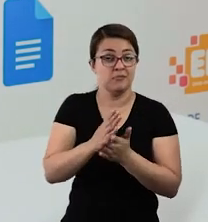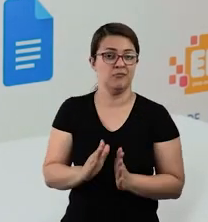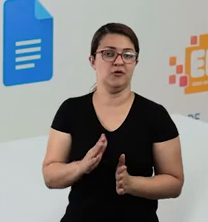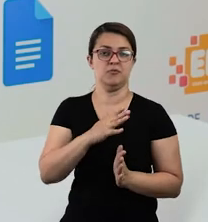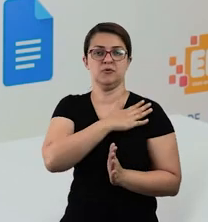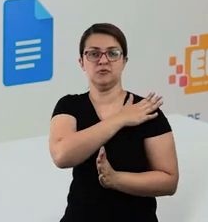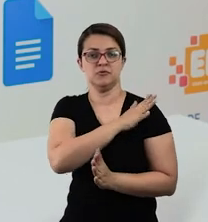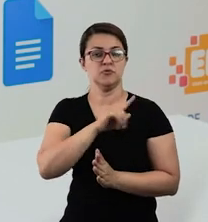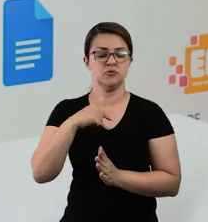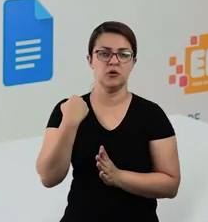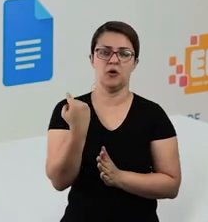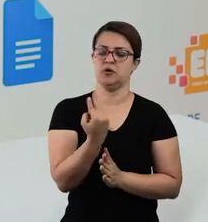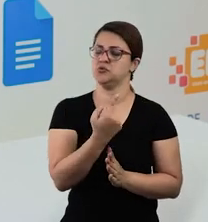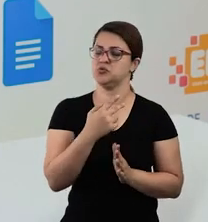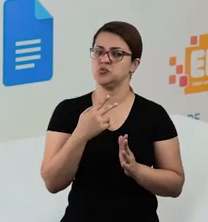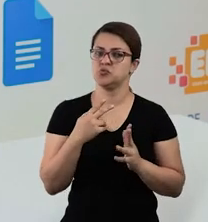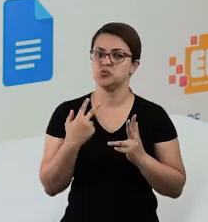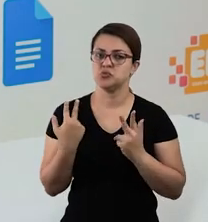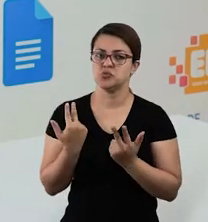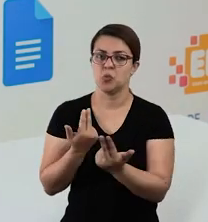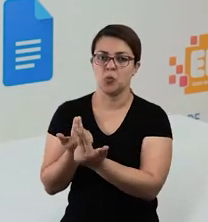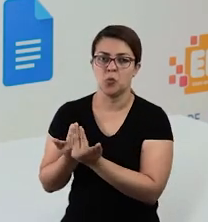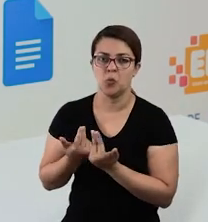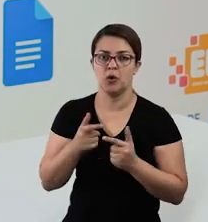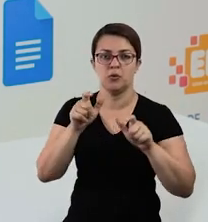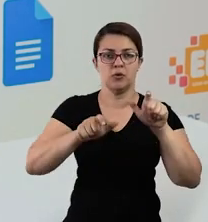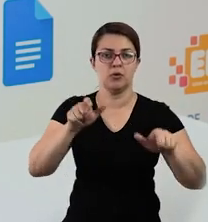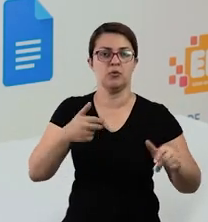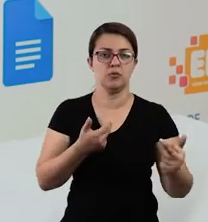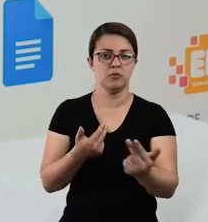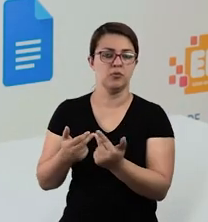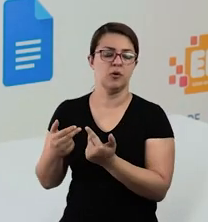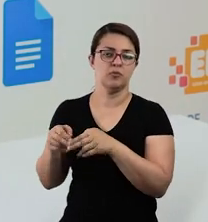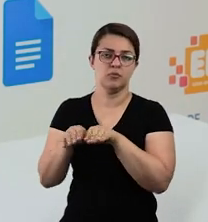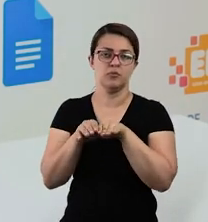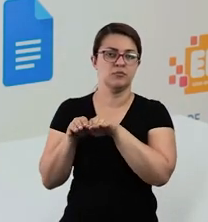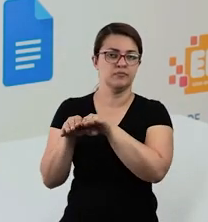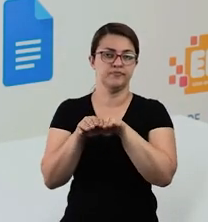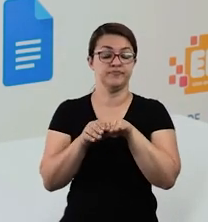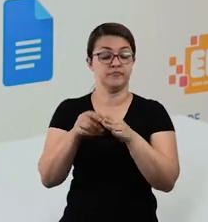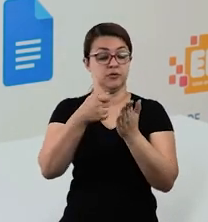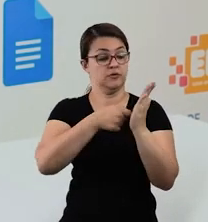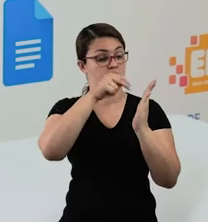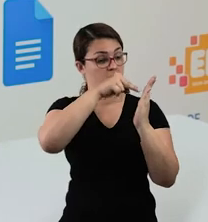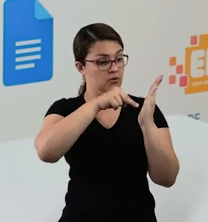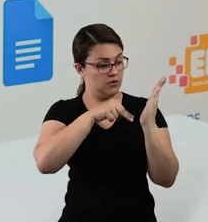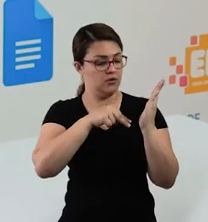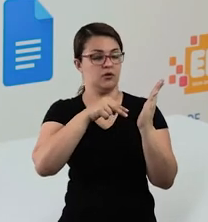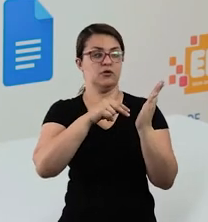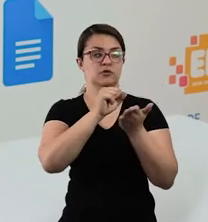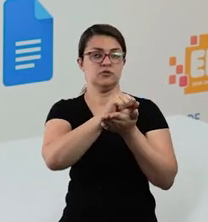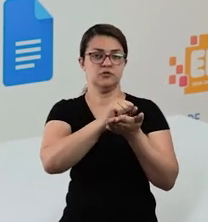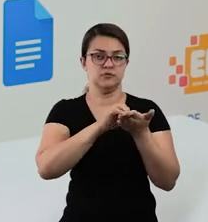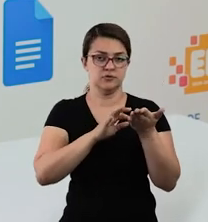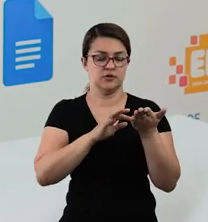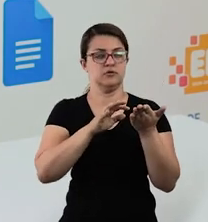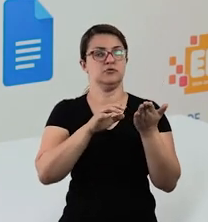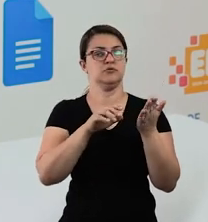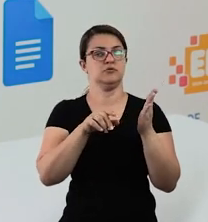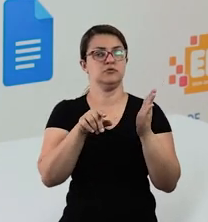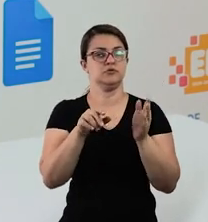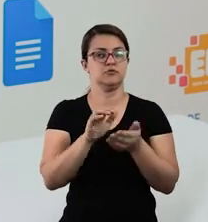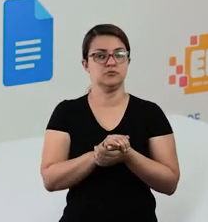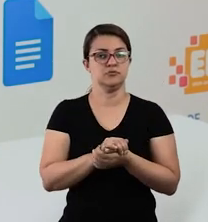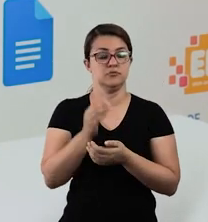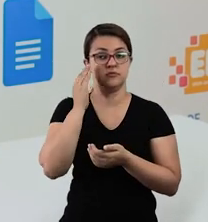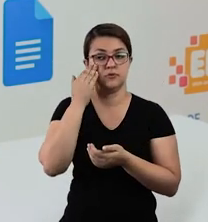isso, tudo bem? Nós somos todos iguais, certo? Leiam, façam atividade, entendam a história de zumbi mais a fundo